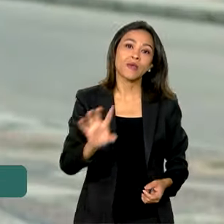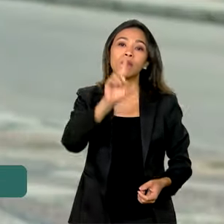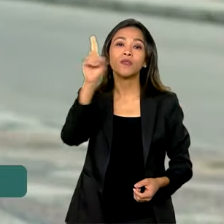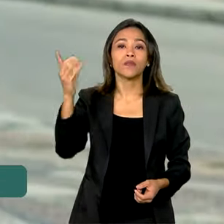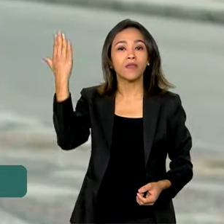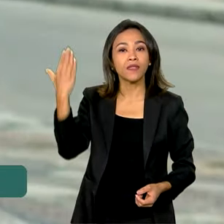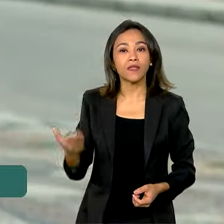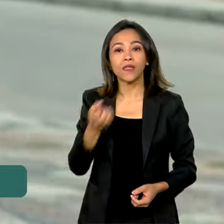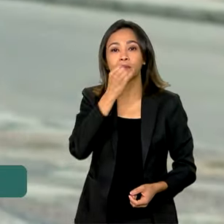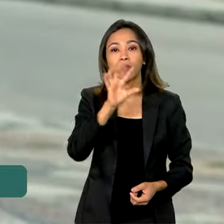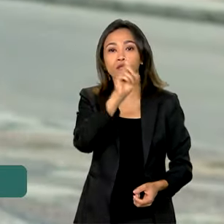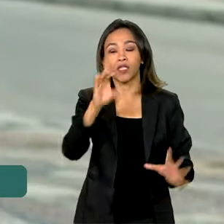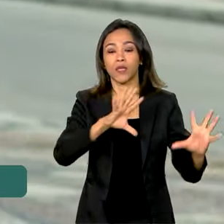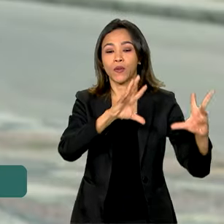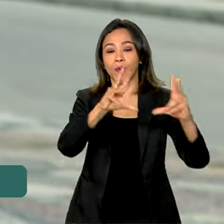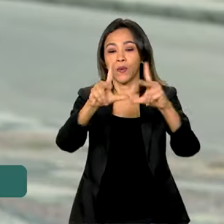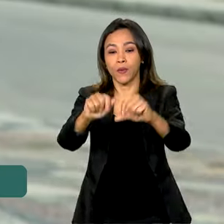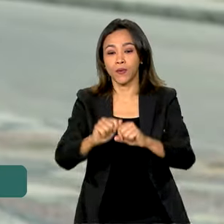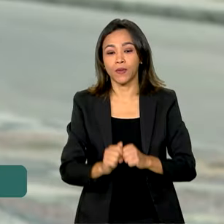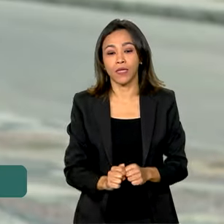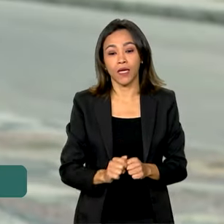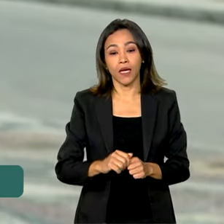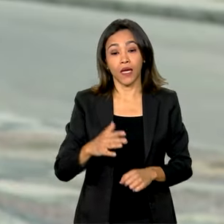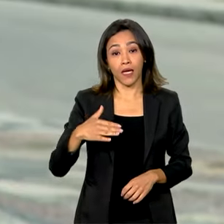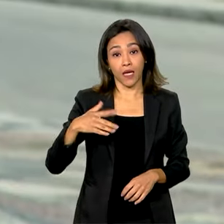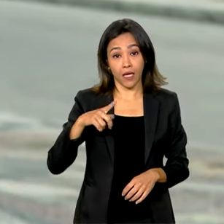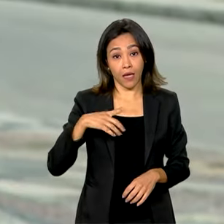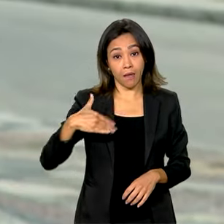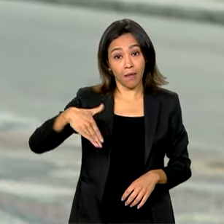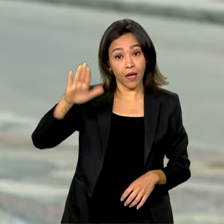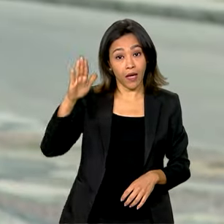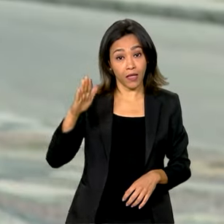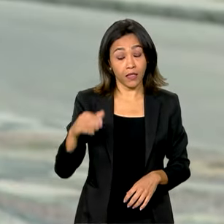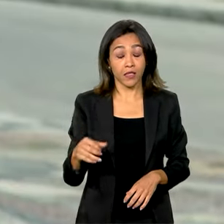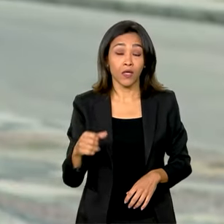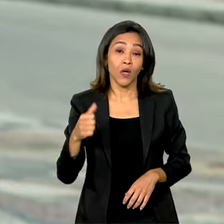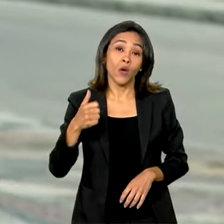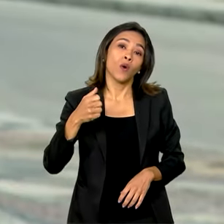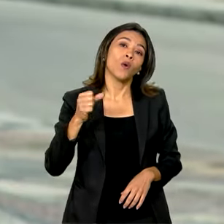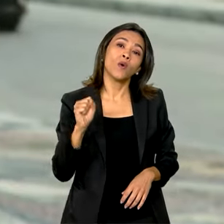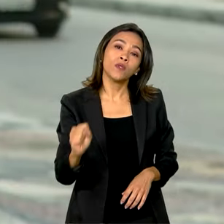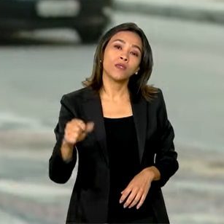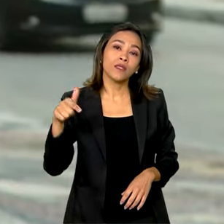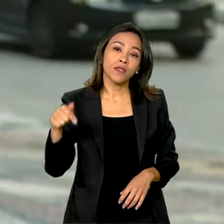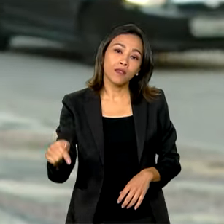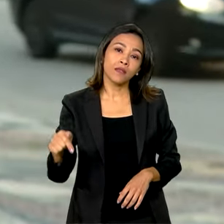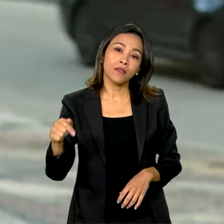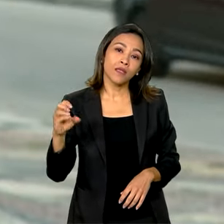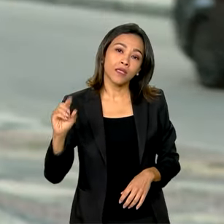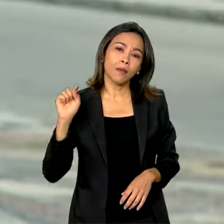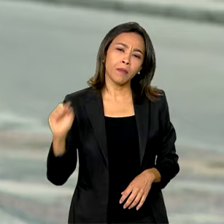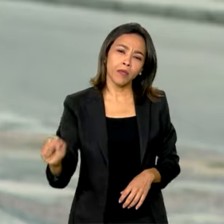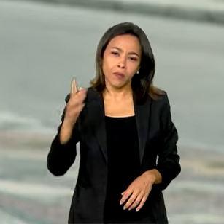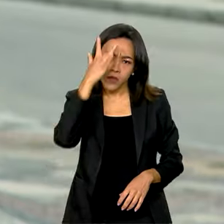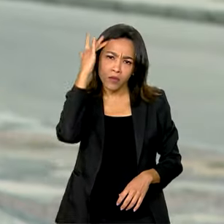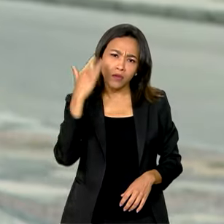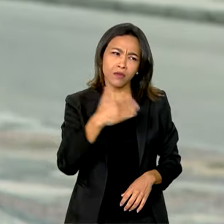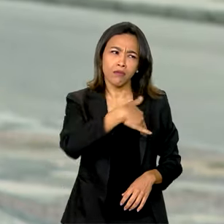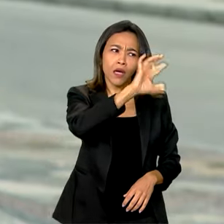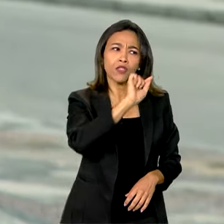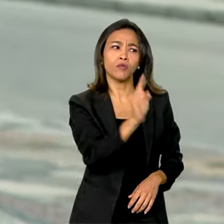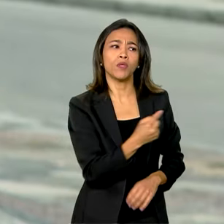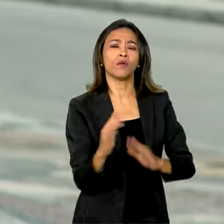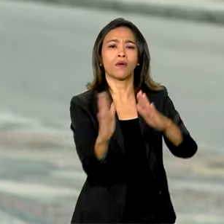a todos. Exatamente. A estimativa é de que mais de 870 mil pessoas em 420 mil residências foram